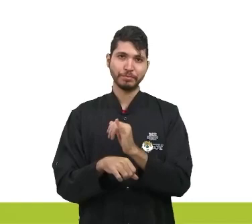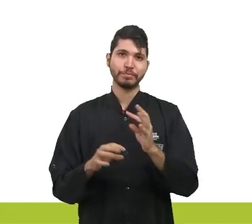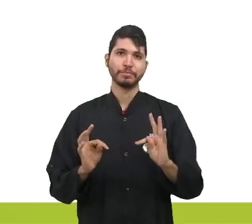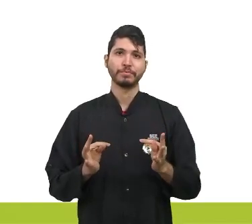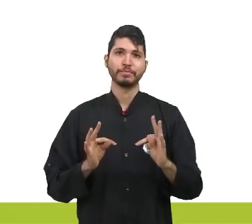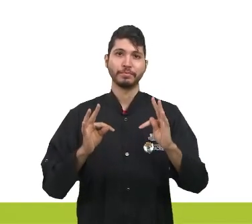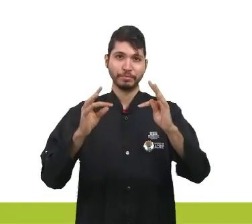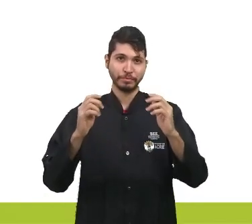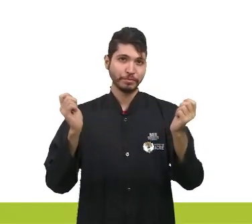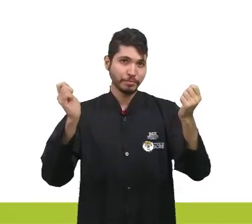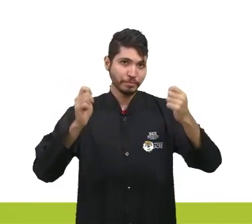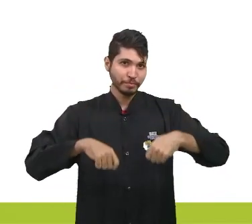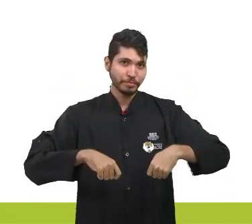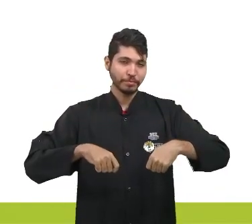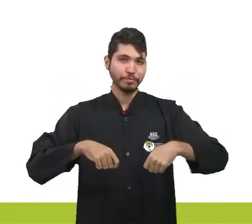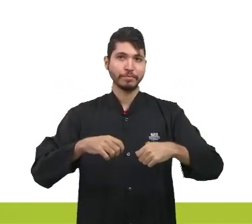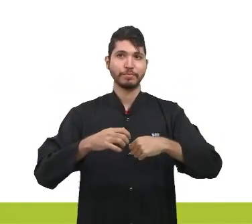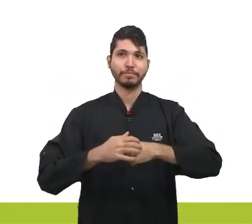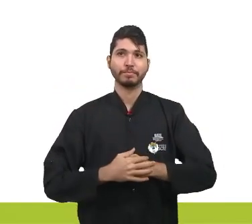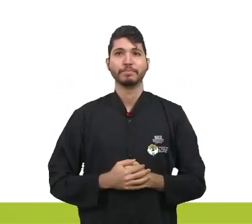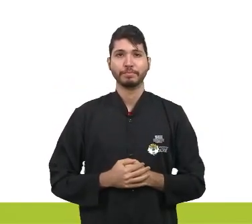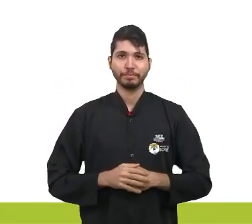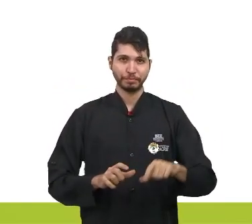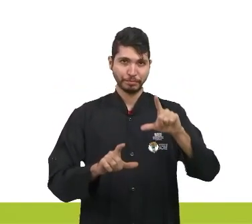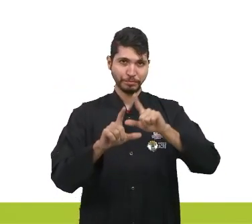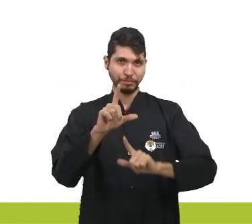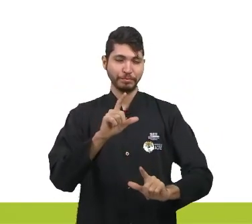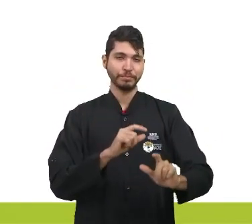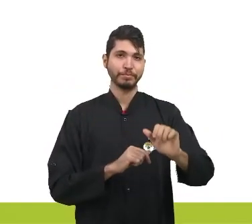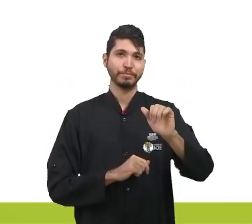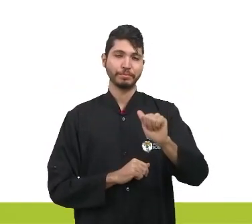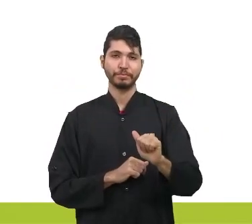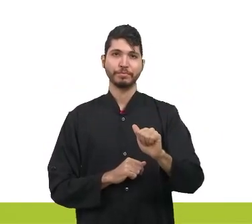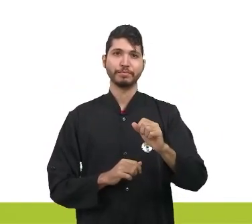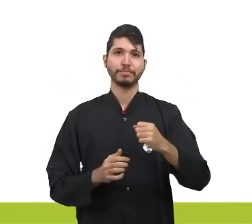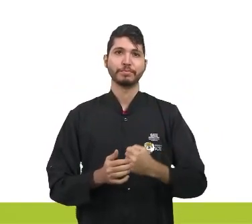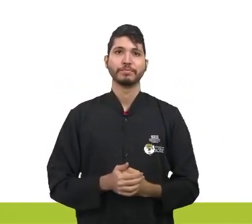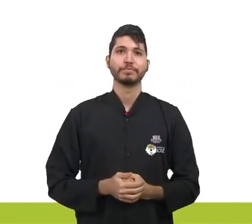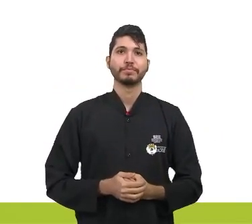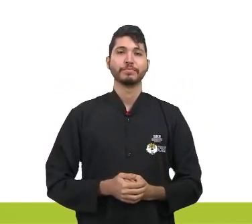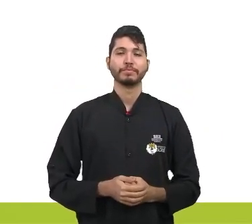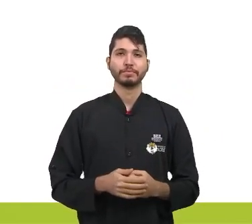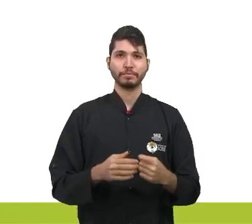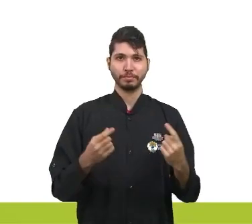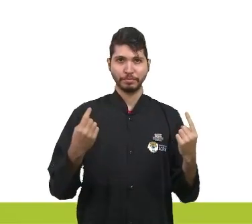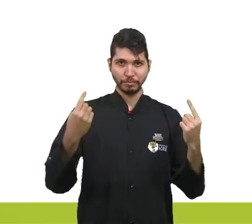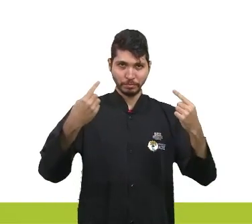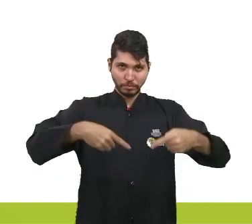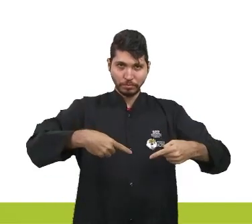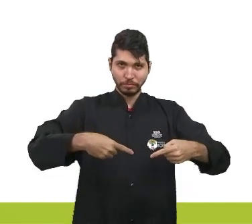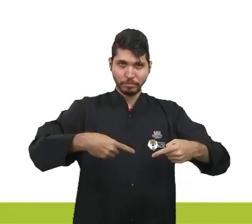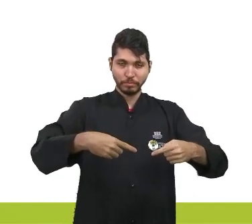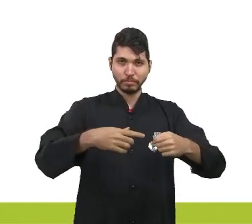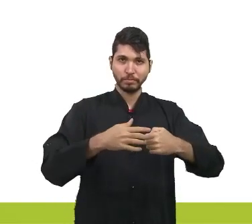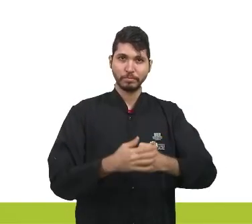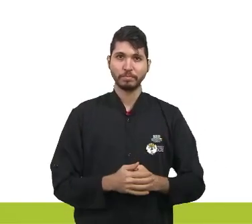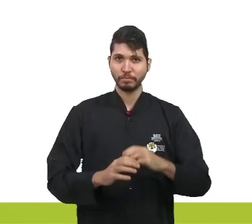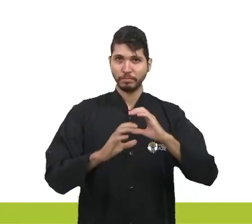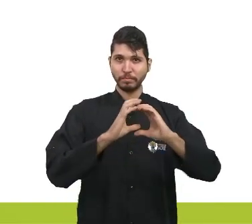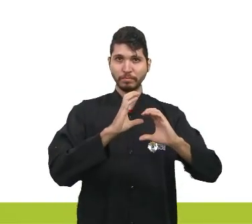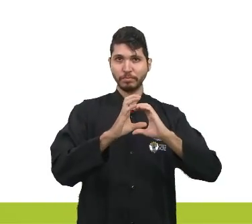O ou A. Letra A. Disputa ideológica entre a comunidade de